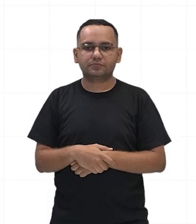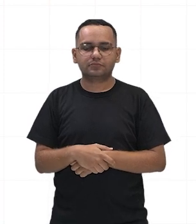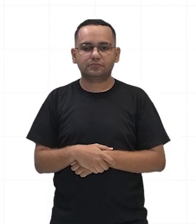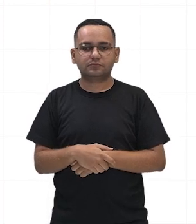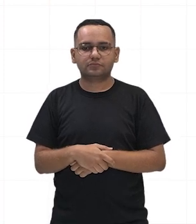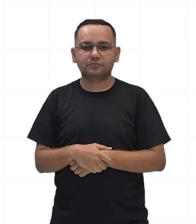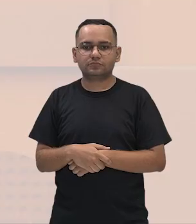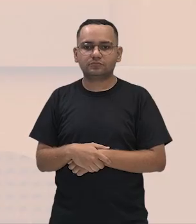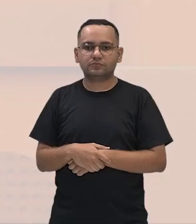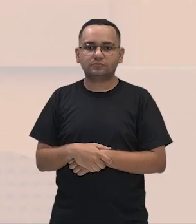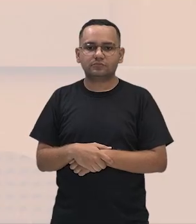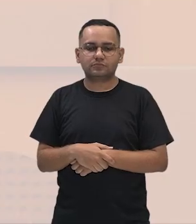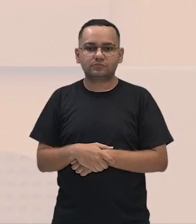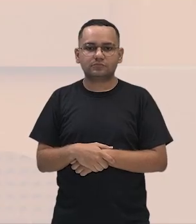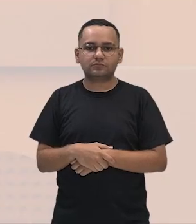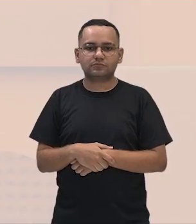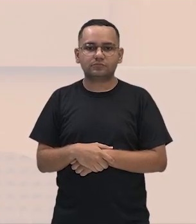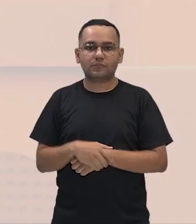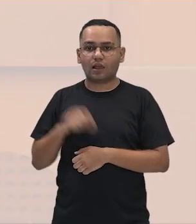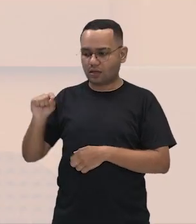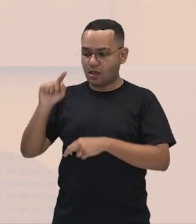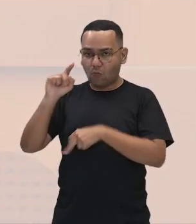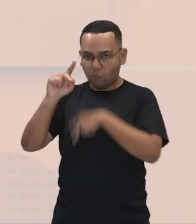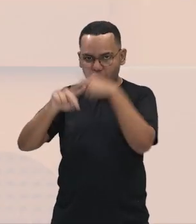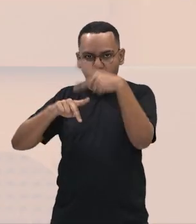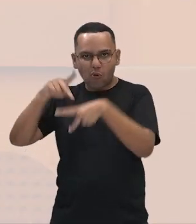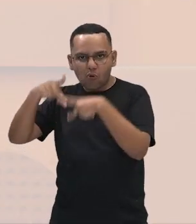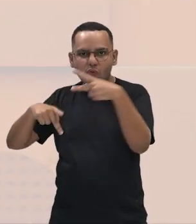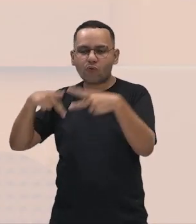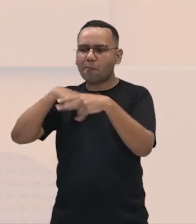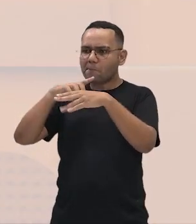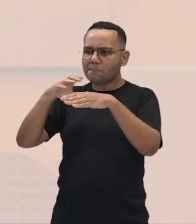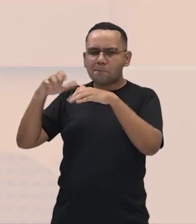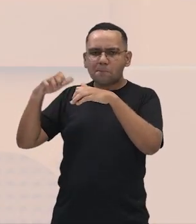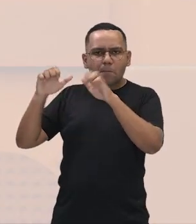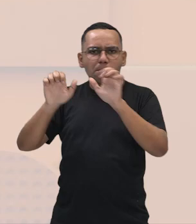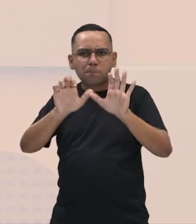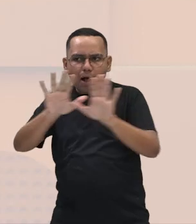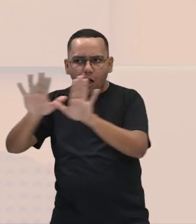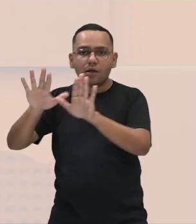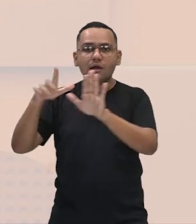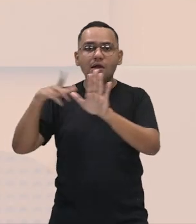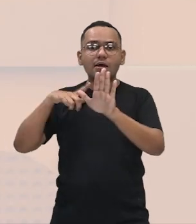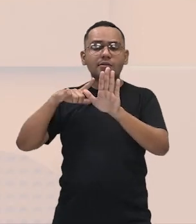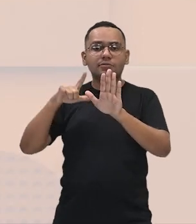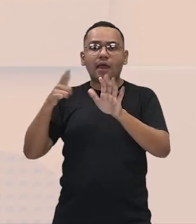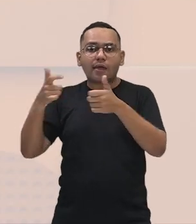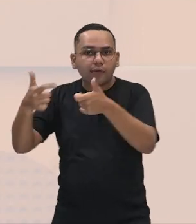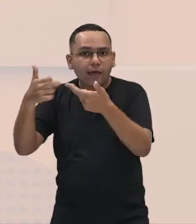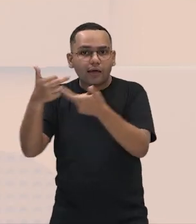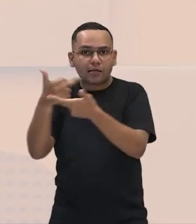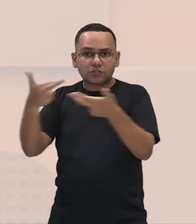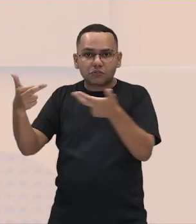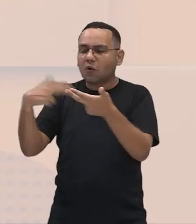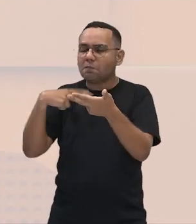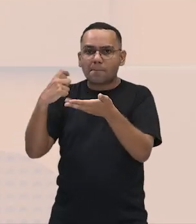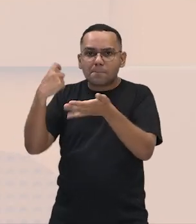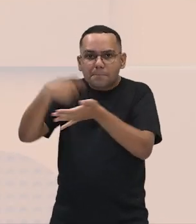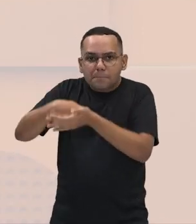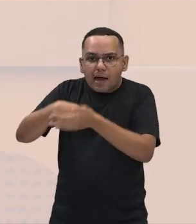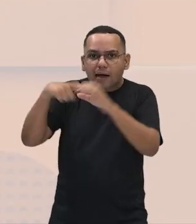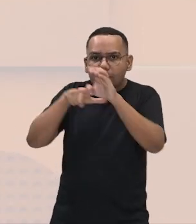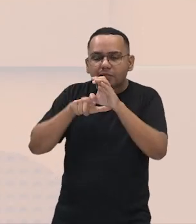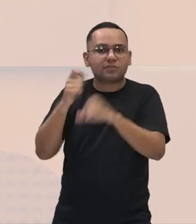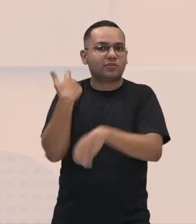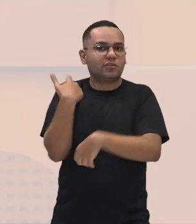eles iam para a guerra, lutar, e como eles estavam lutando na guerra, eles não tinham como pagar suas dívidas, e aí eles viravam